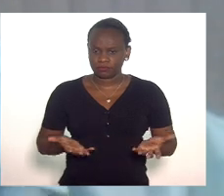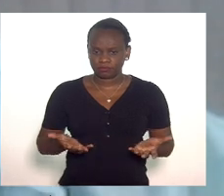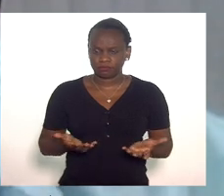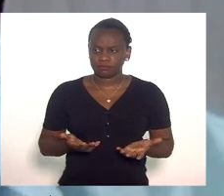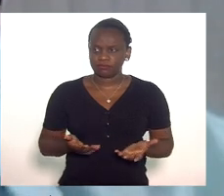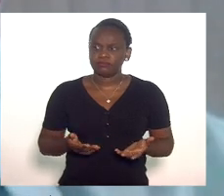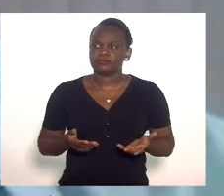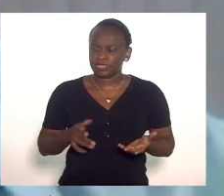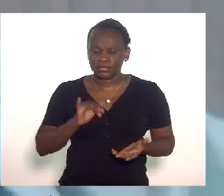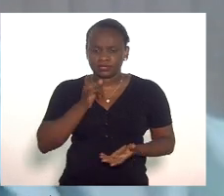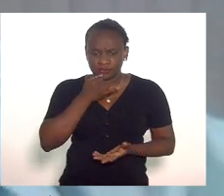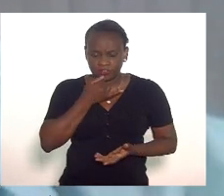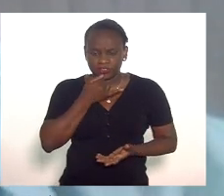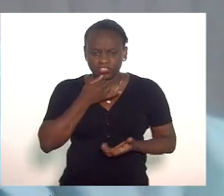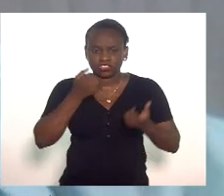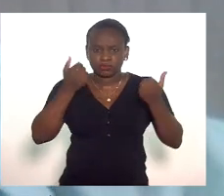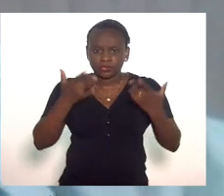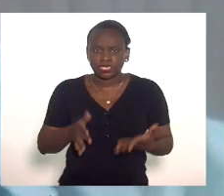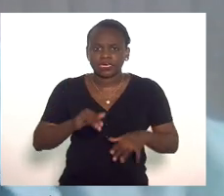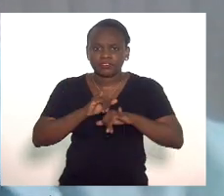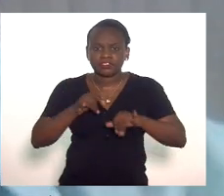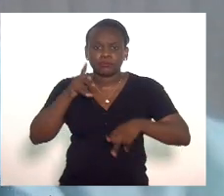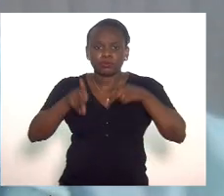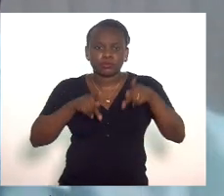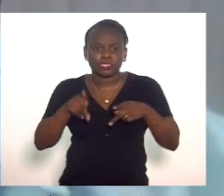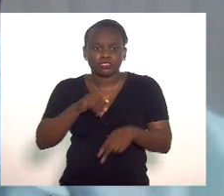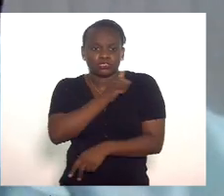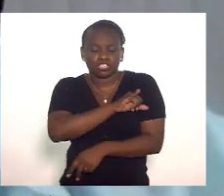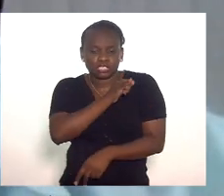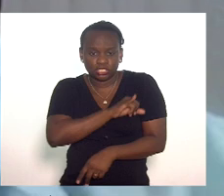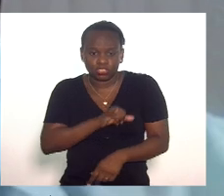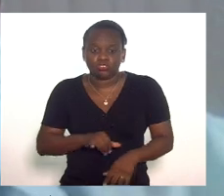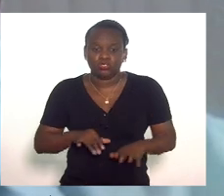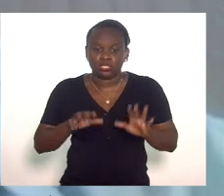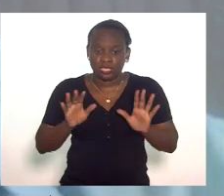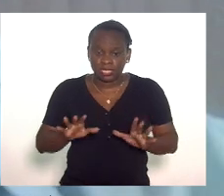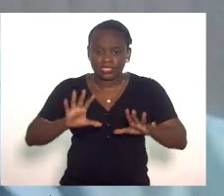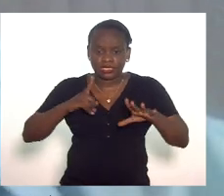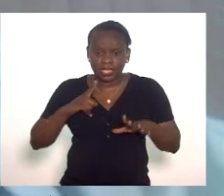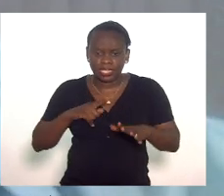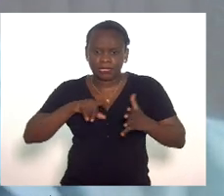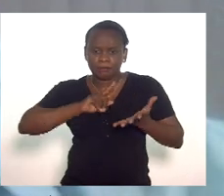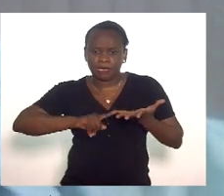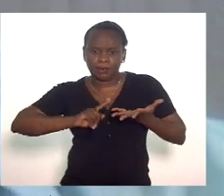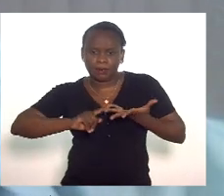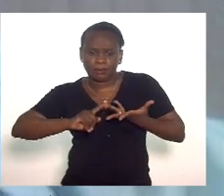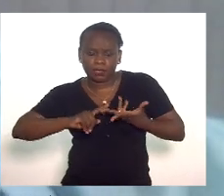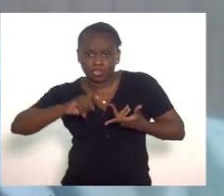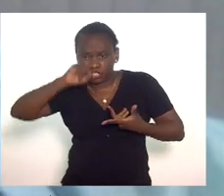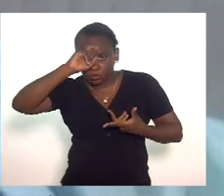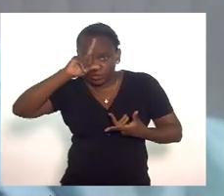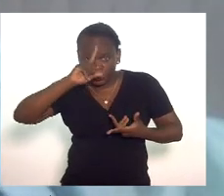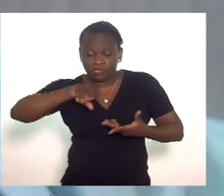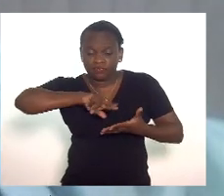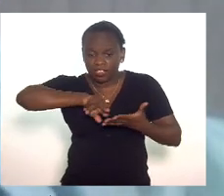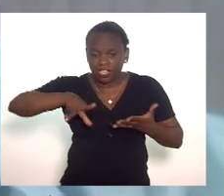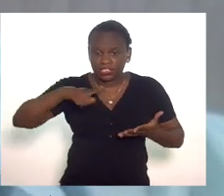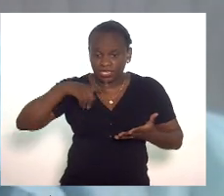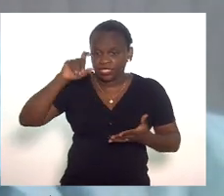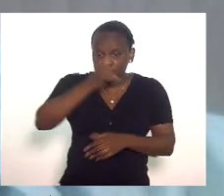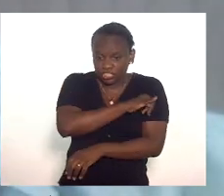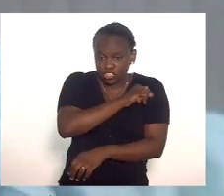é triste dizer para a população do Rio de Janeiro que apesar desse conjunto de hospitais que hoje existem no Rio de Janeiro